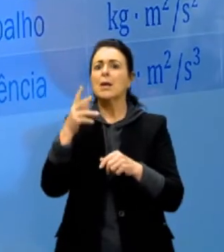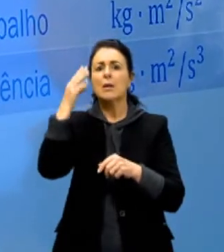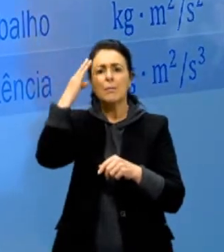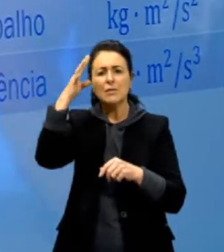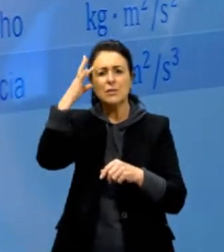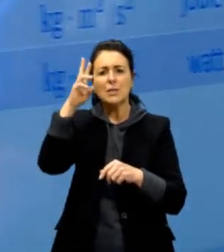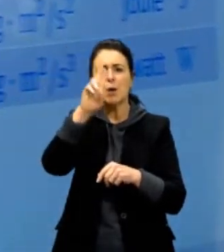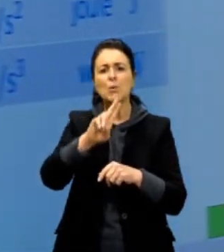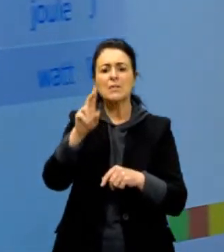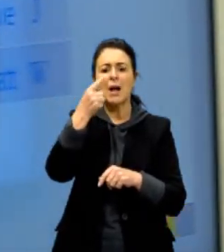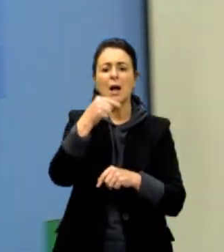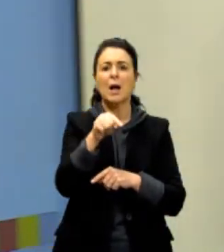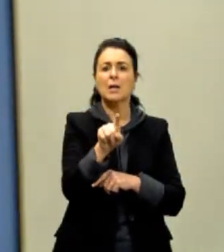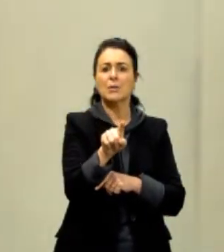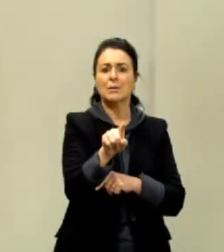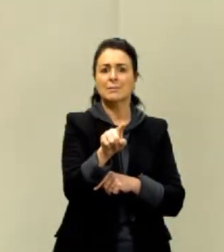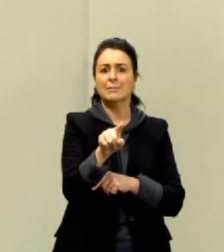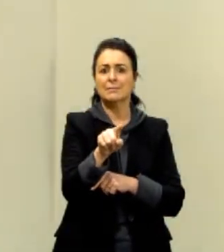unidades aqui